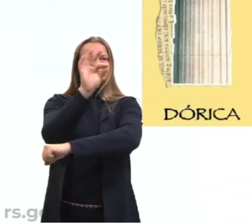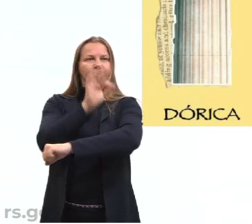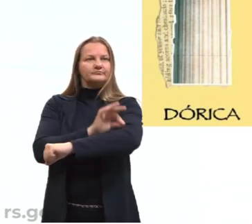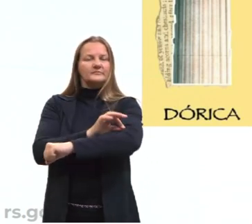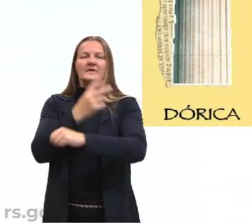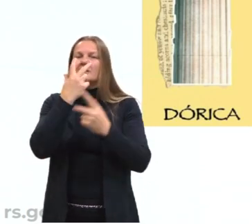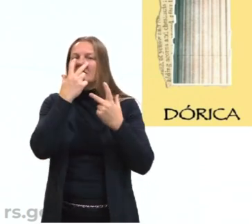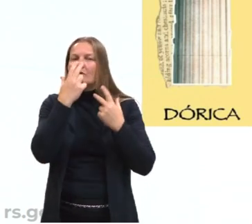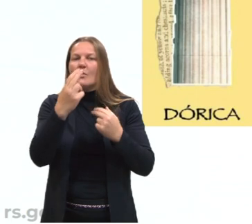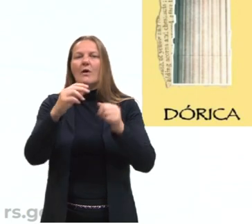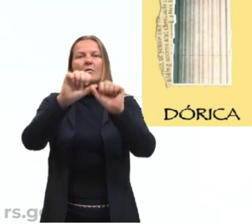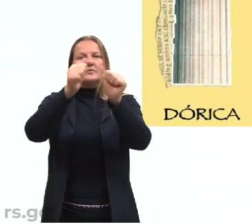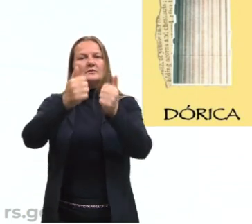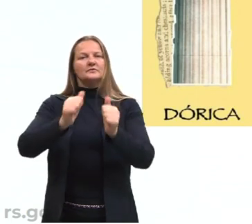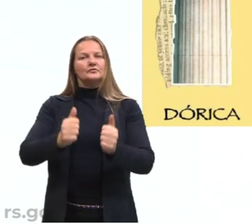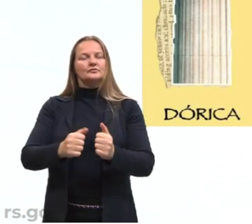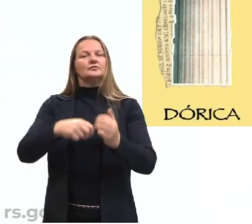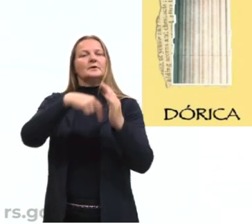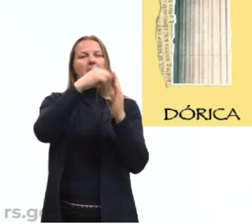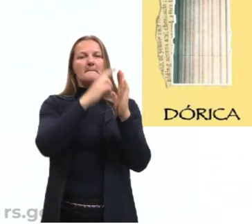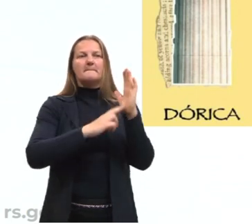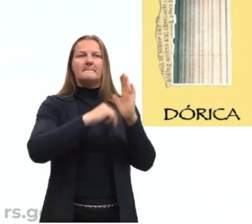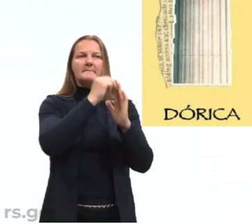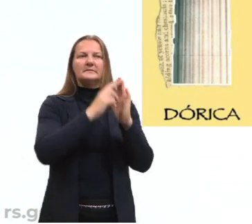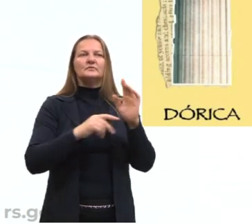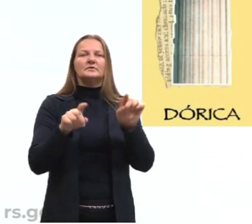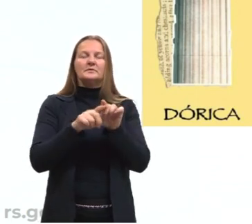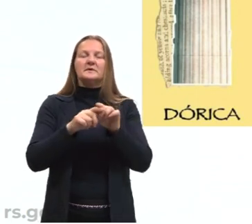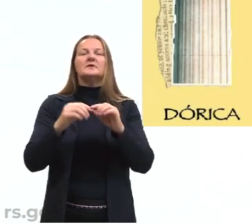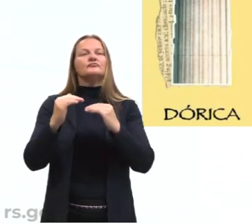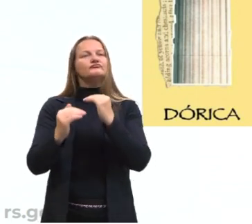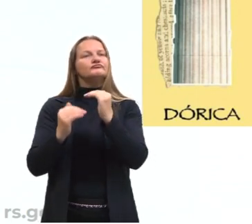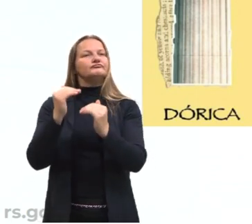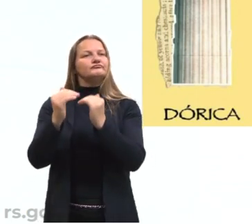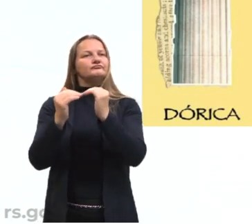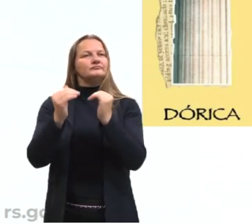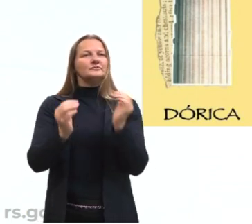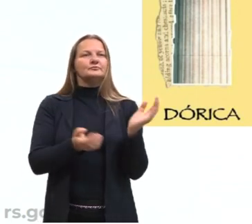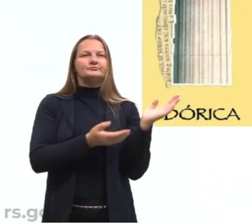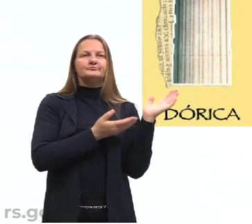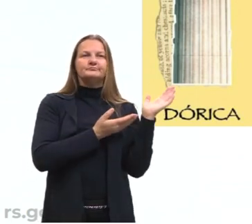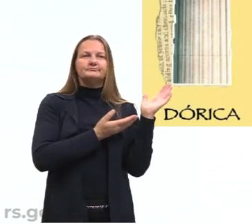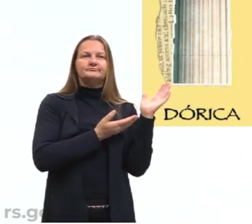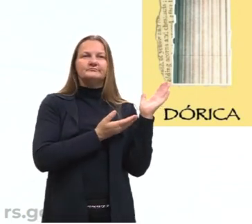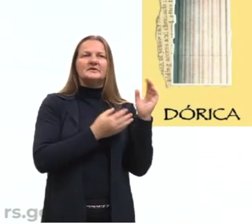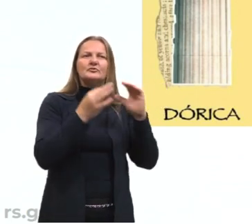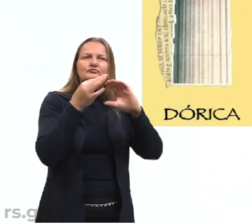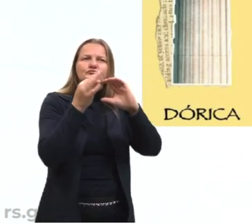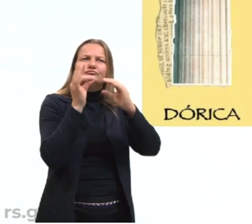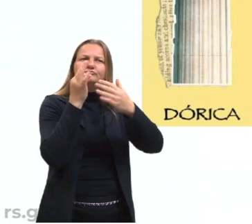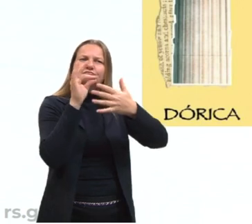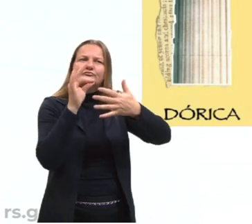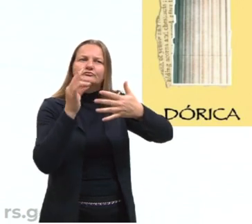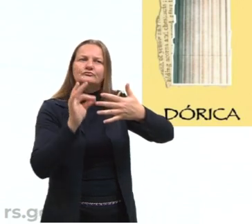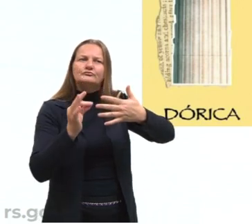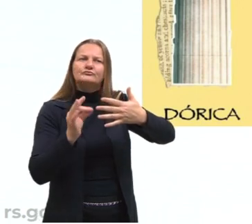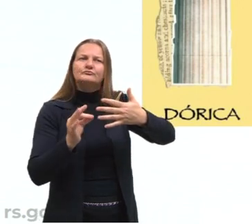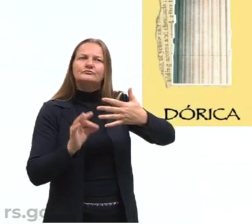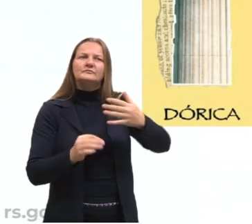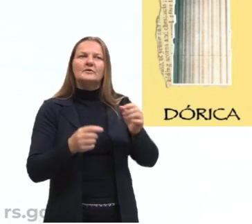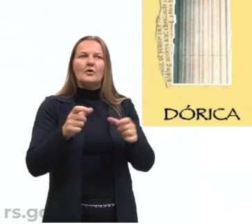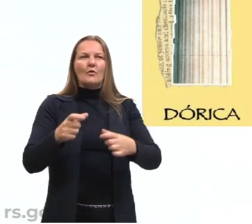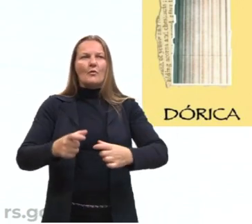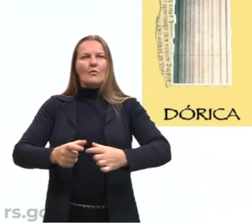como na escultura e na pintura. Ou seja, ela vai ganhando adornos, ela vai ganhando detalhes. A